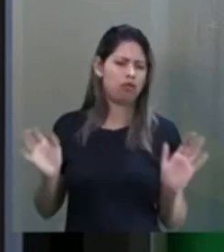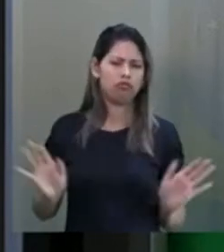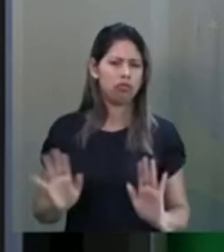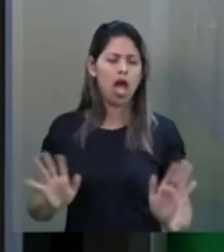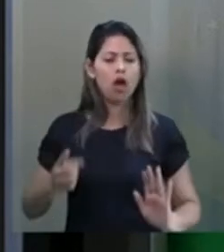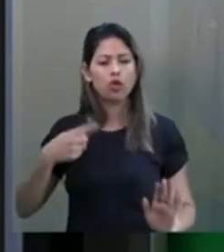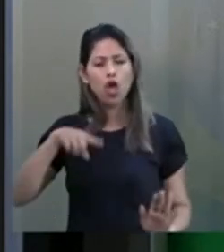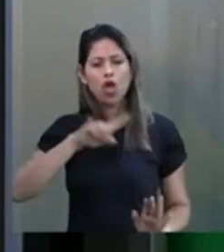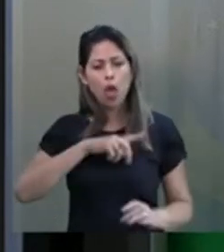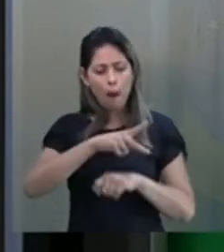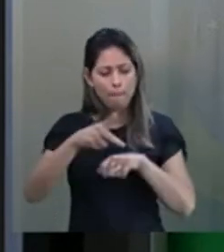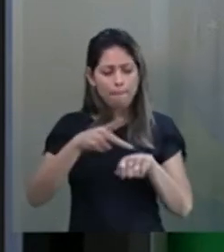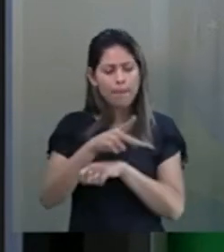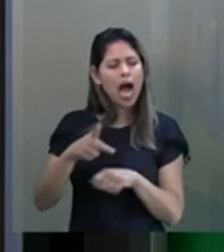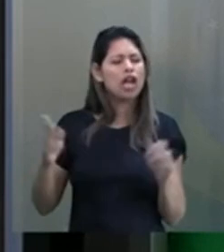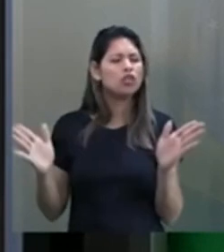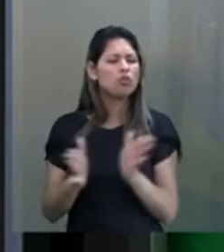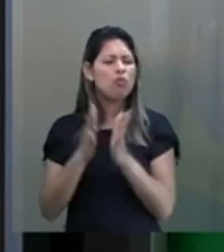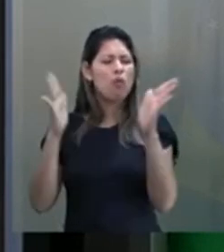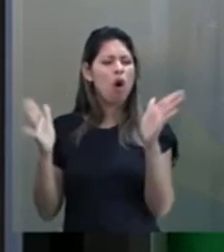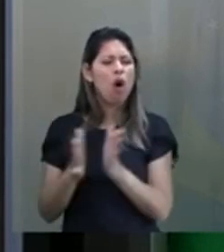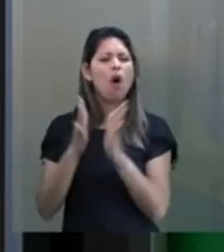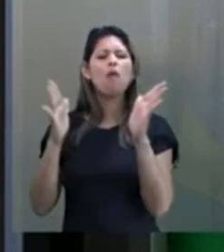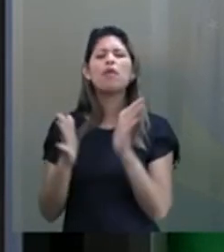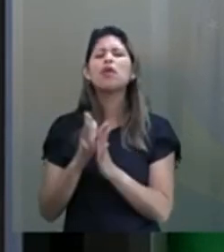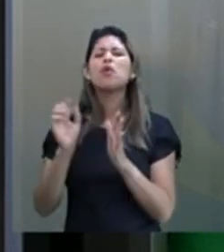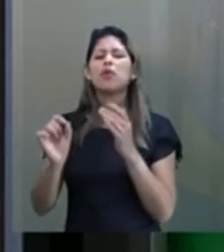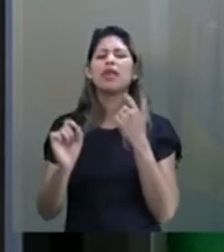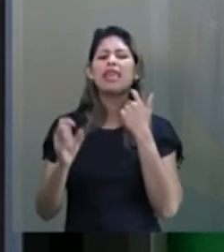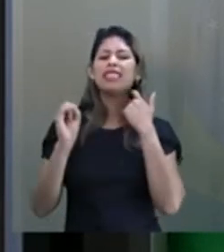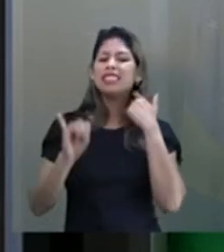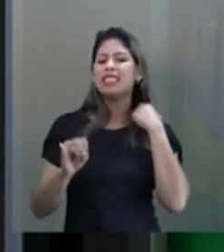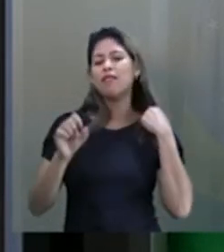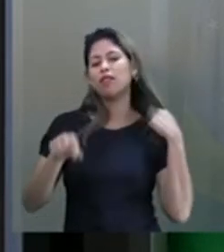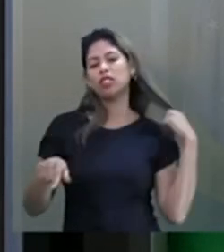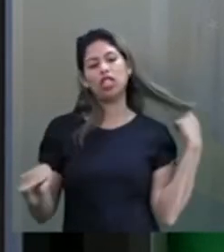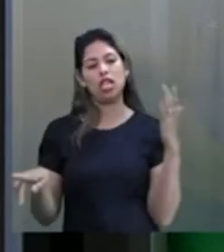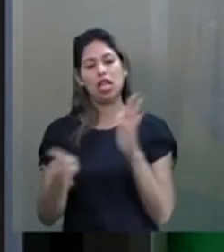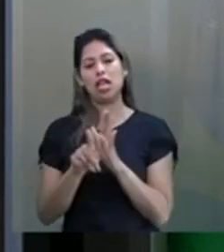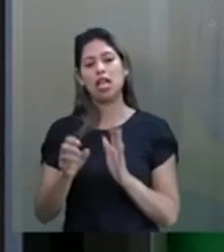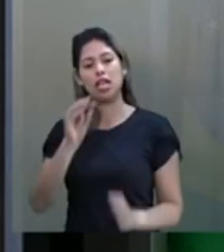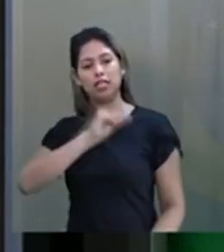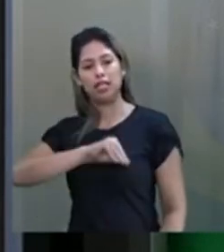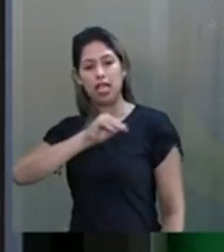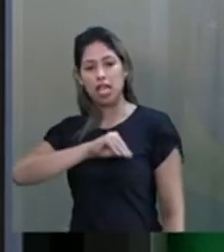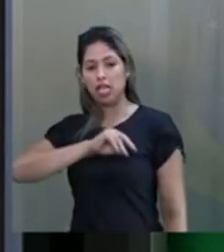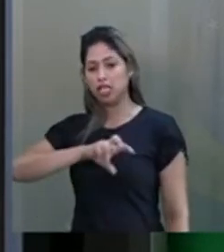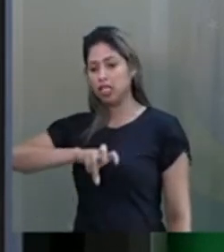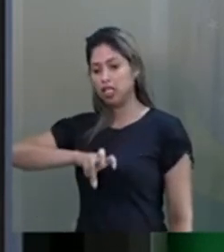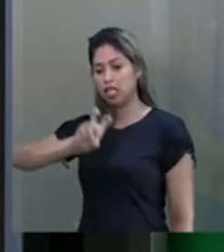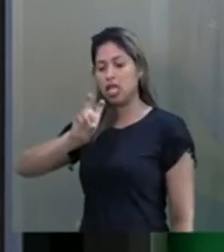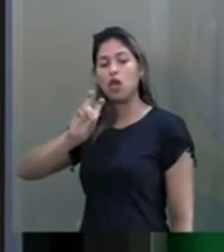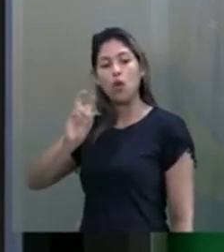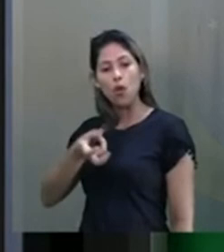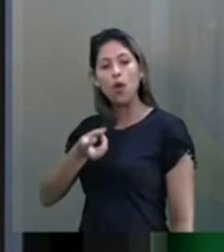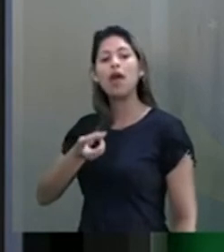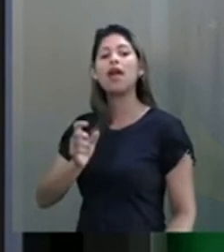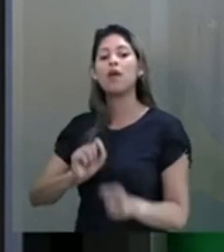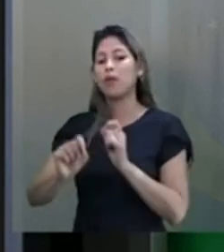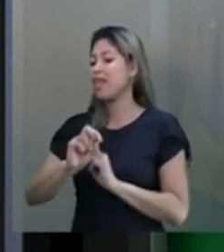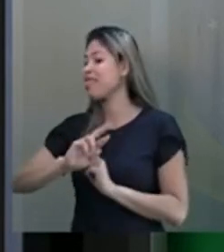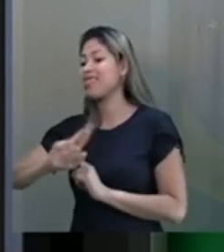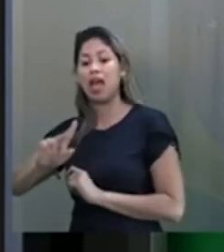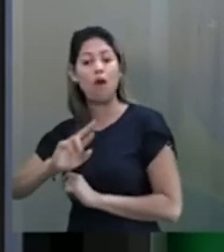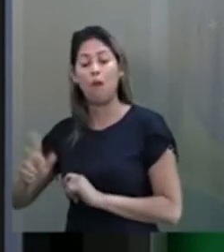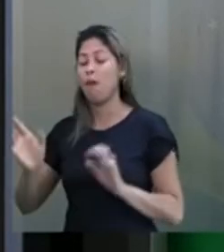num país extremamente pobre, em que para estar no 10% mais rico, basta você ganhar 5 mil reais por mês. Quem ganha 5 mil reais por mês não se considera rico, porque não é